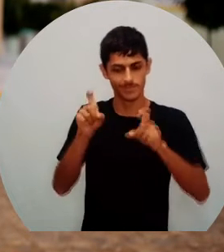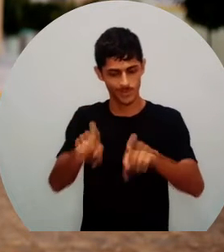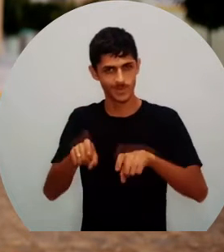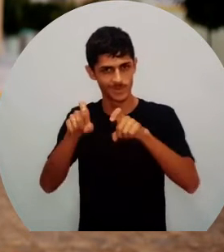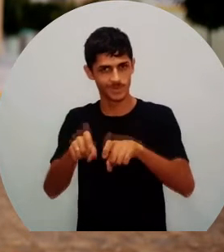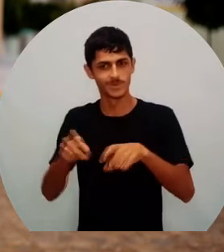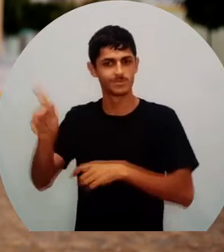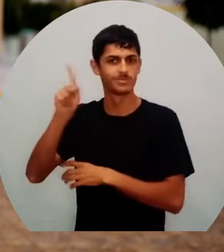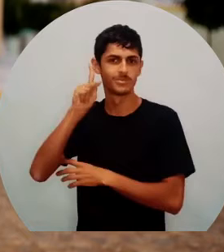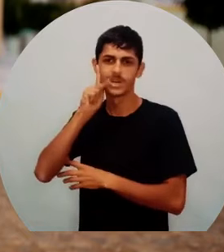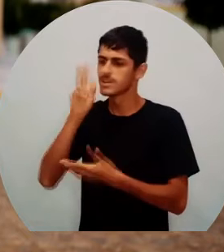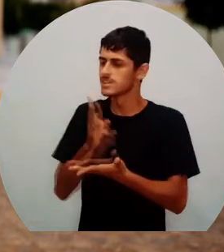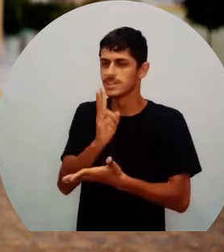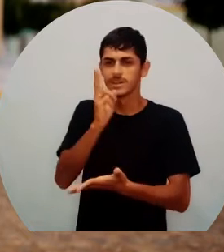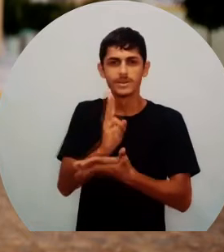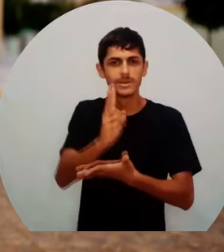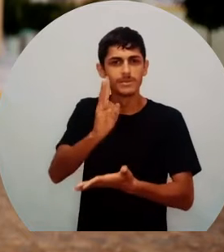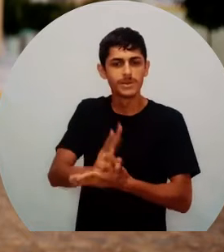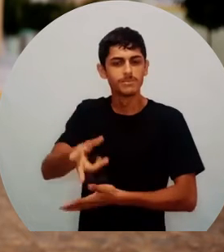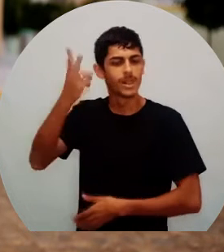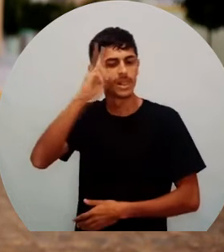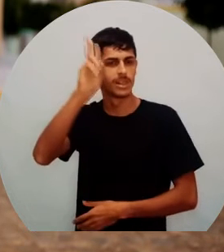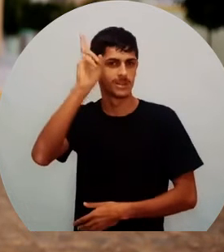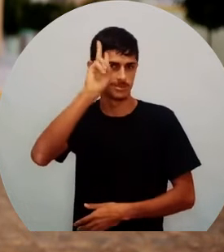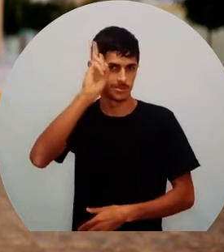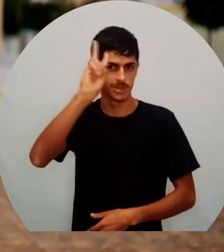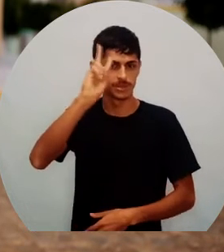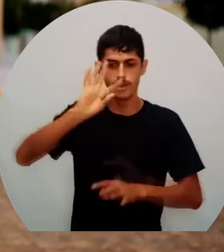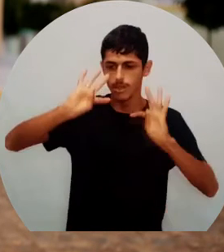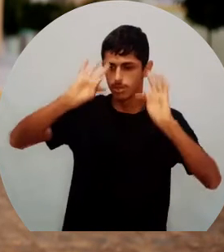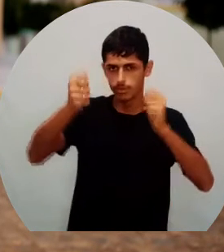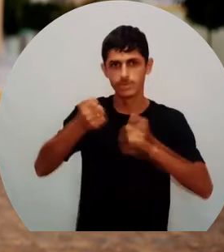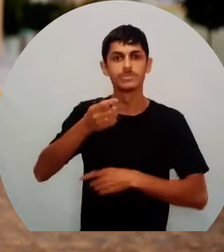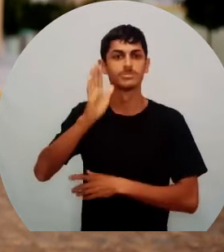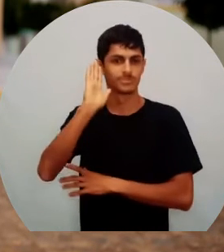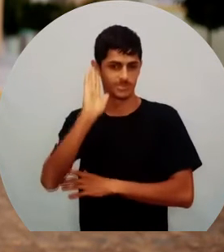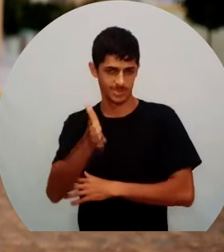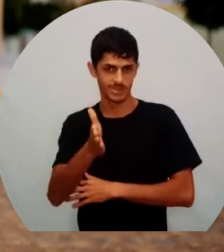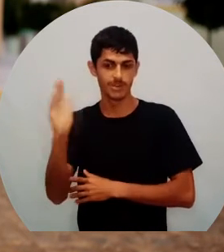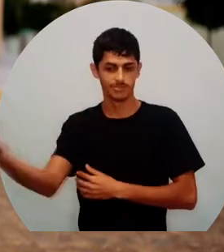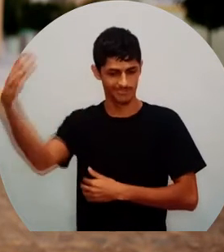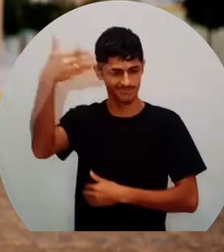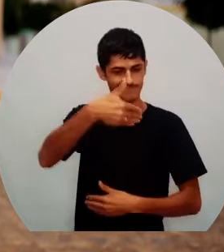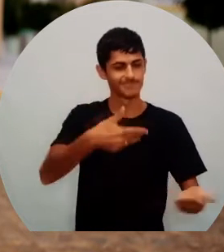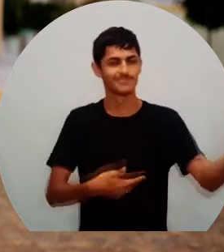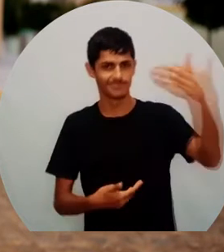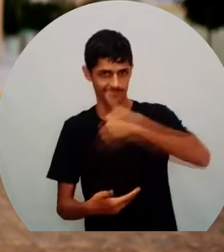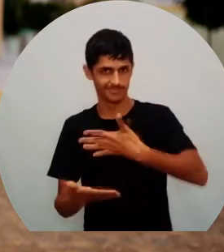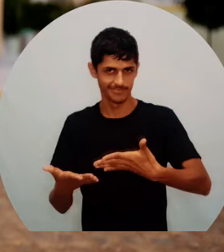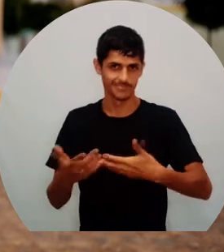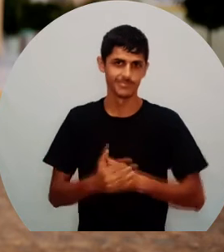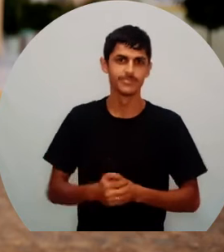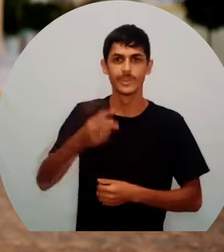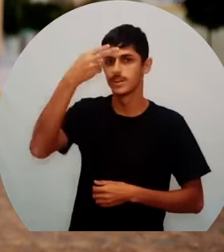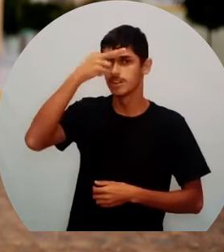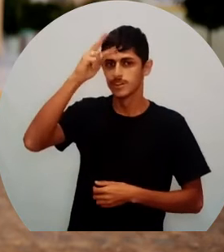que será sempre lembrada, tenho certeza, será sempre lembrada por todos. E a sua